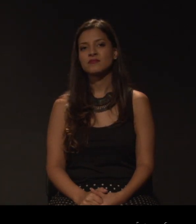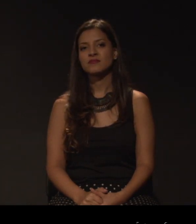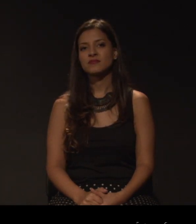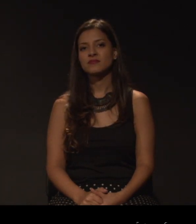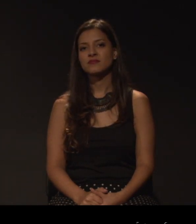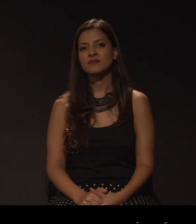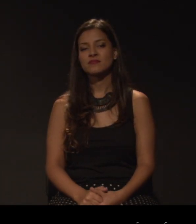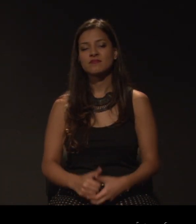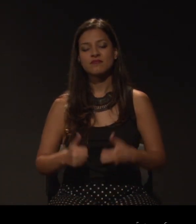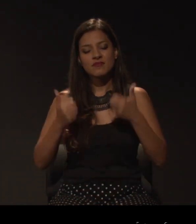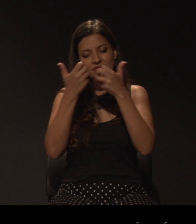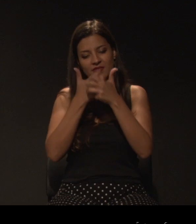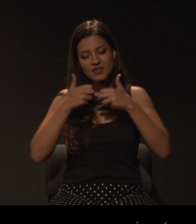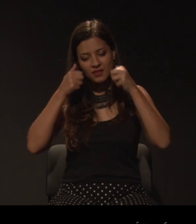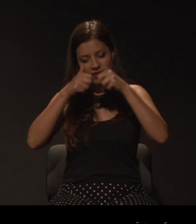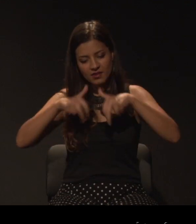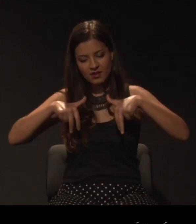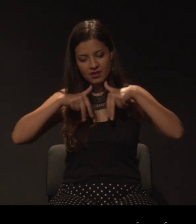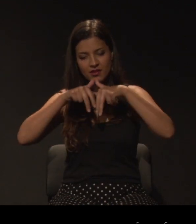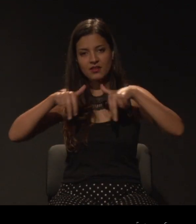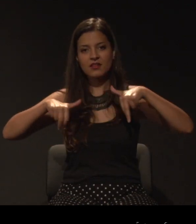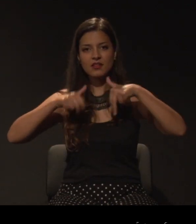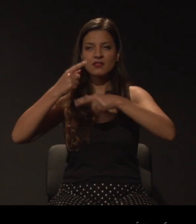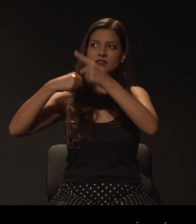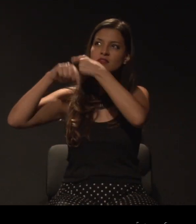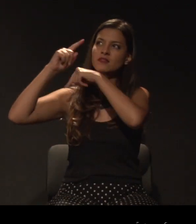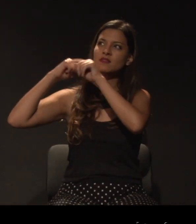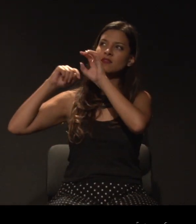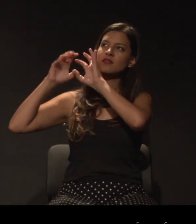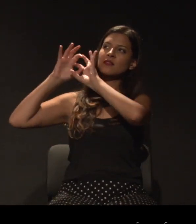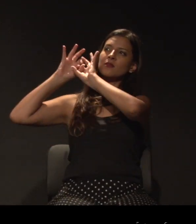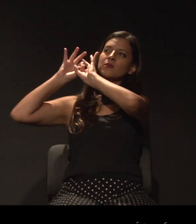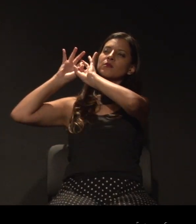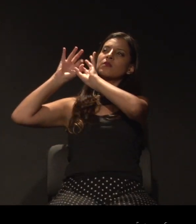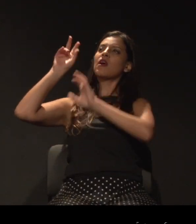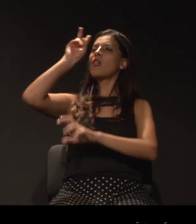Para me conectar com os meus, para lembrar de onde eu vim.